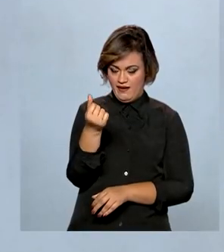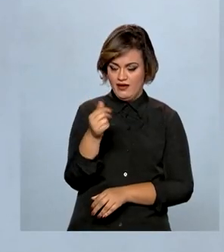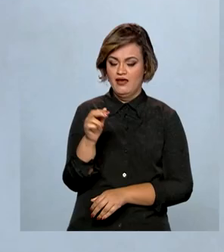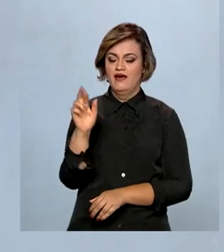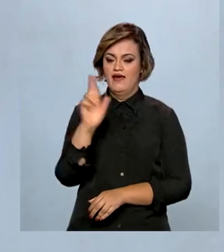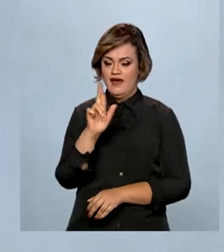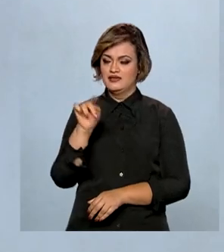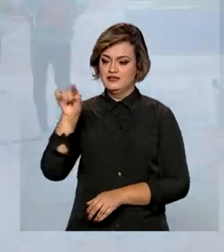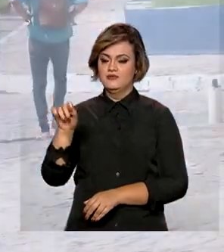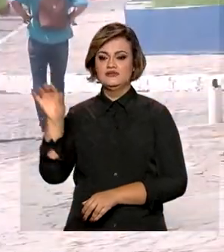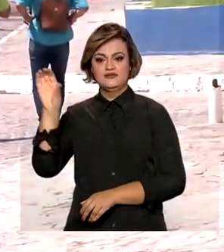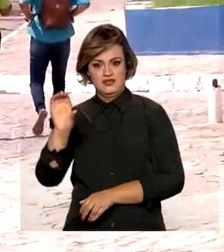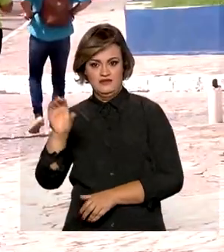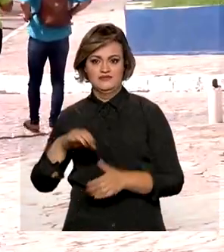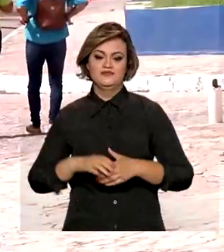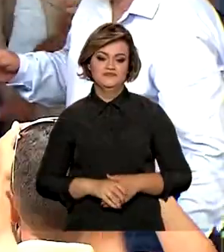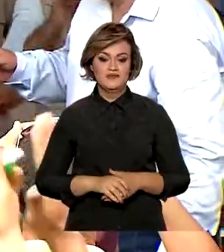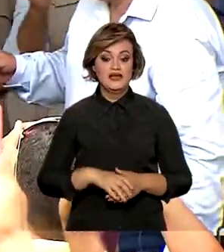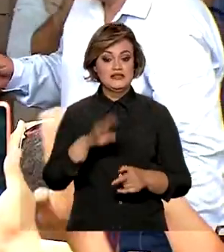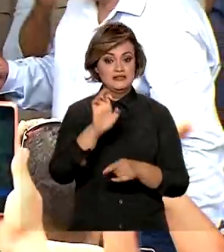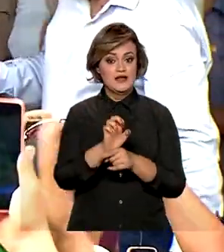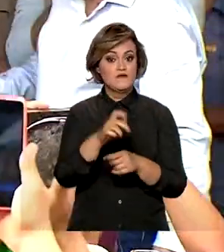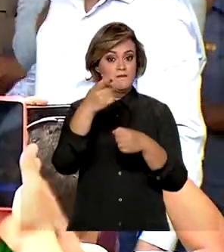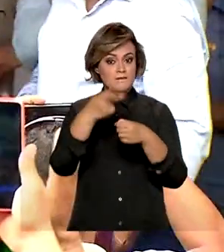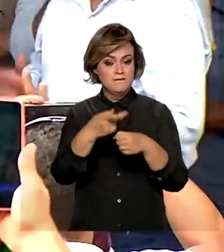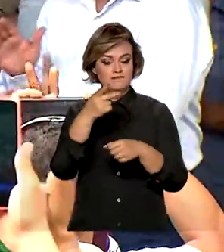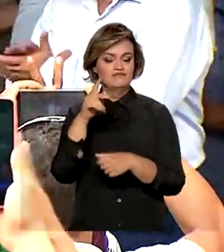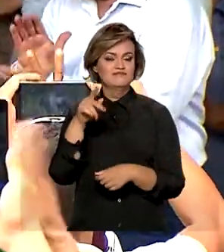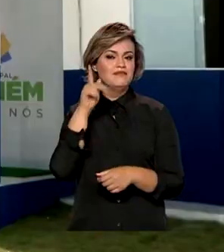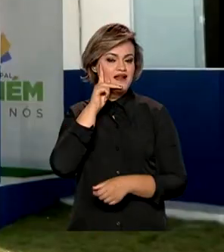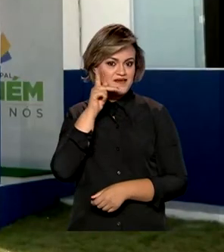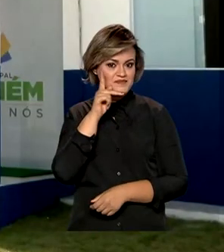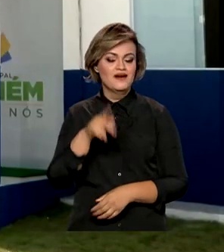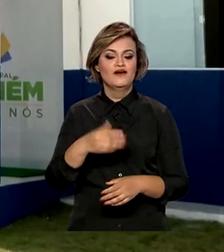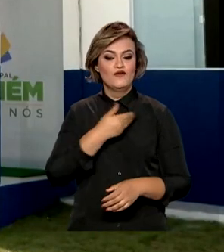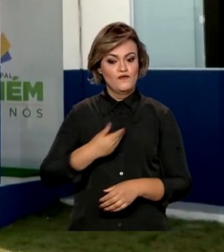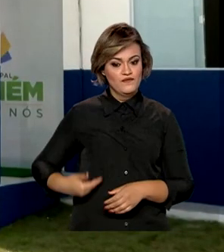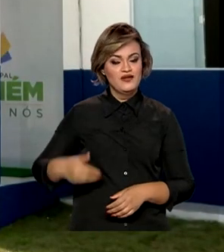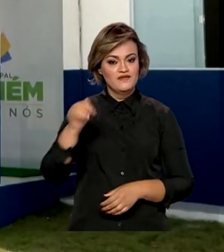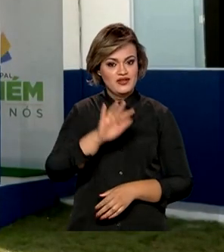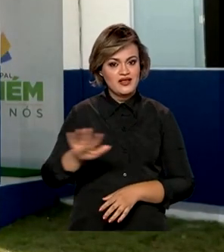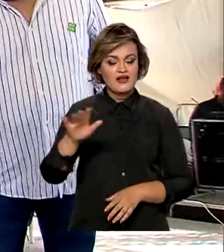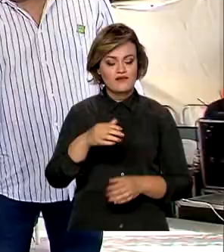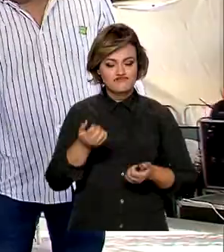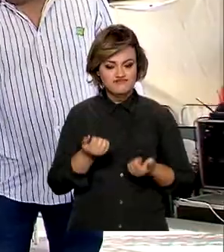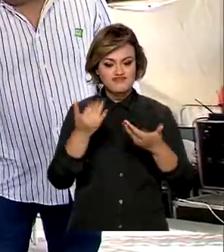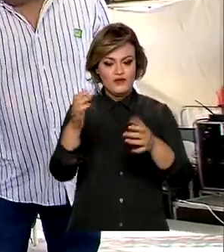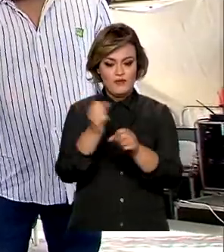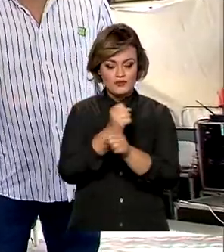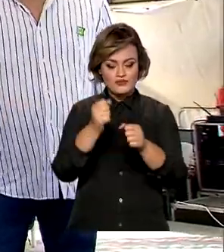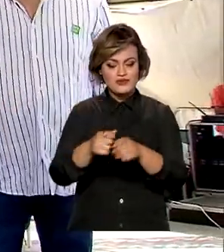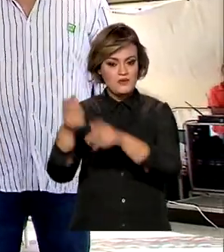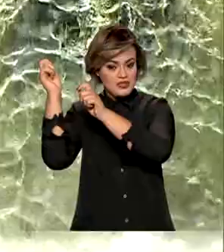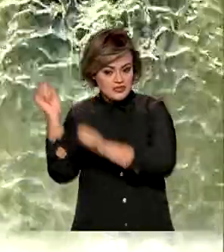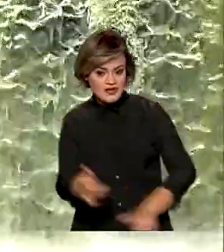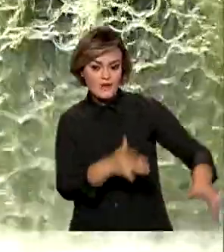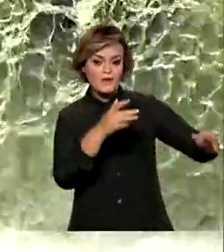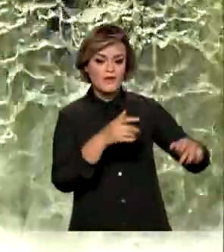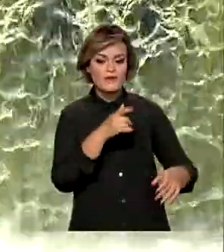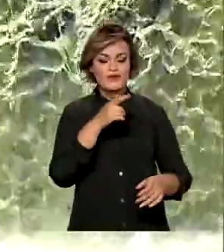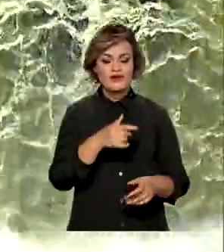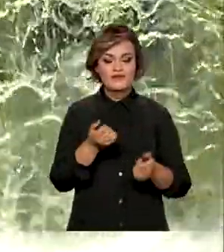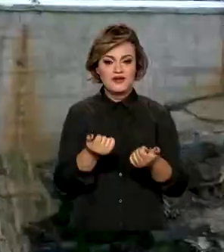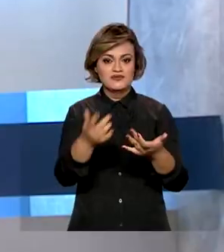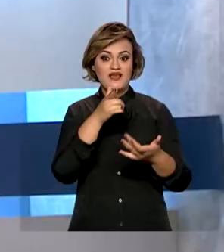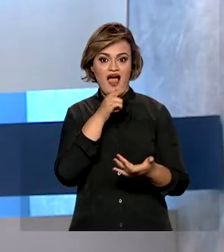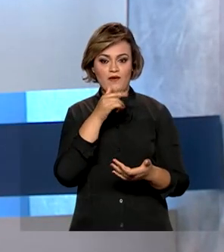centavos. Na Paraíba, o governo federal entrega unidade básica de saúde e obra para ampliar oferta de água à